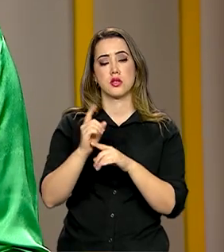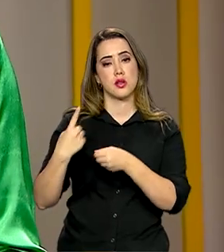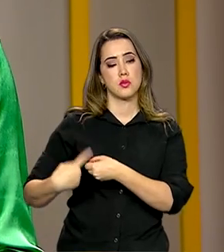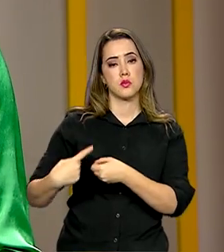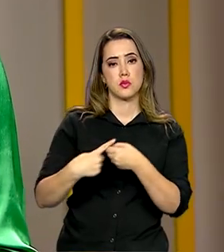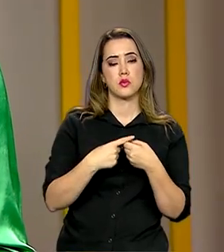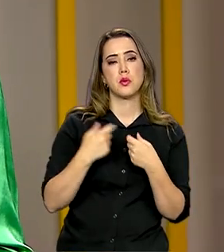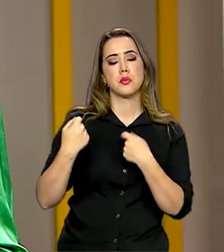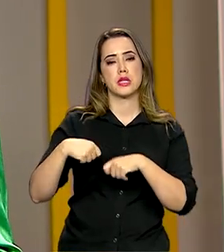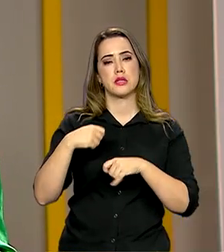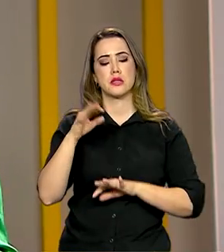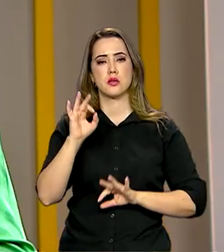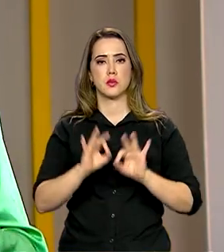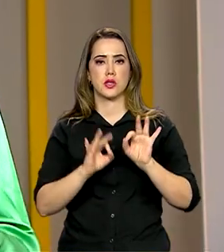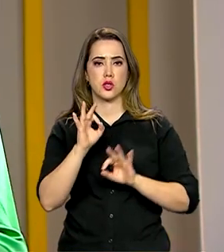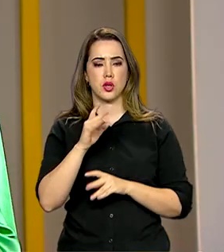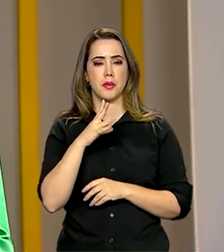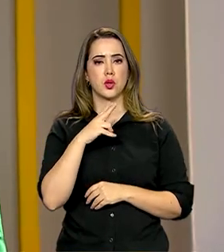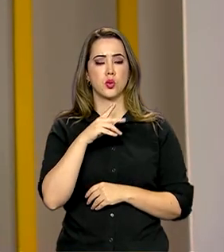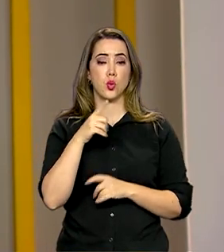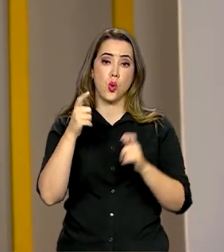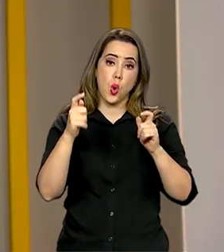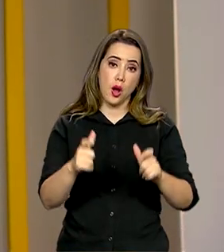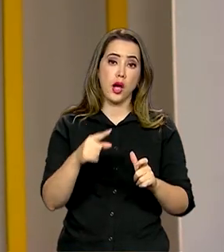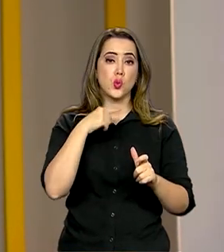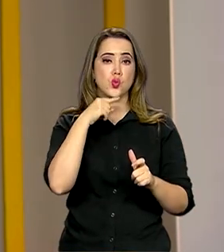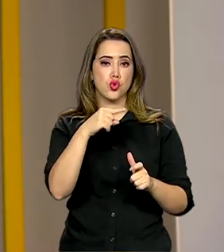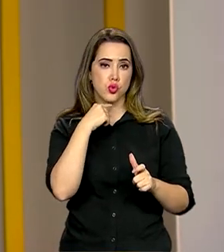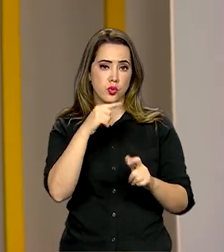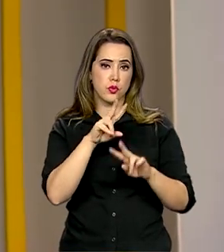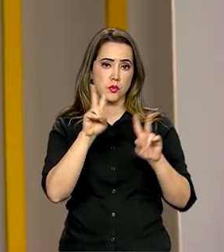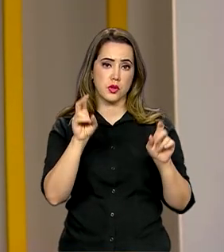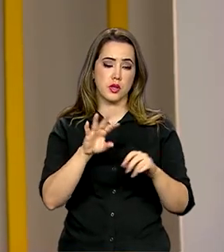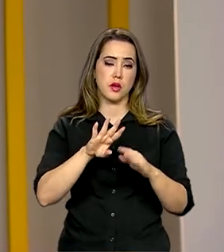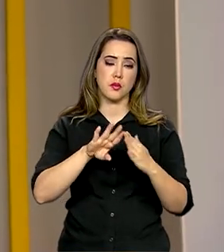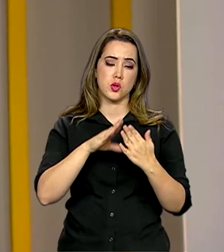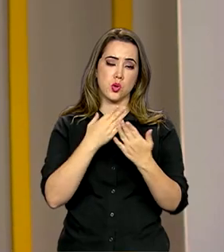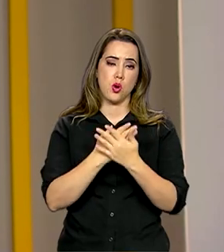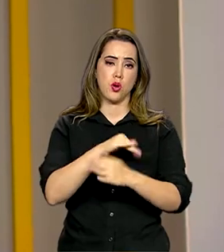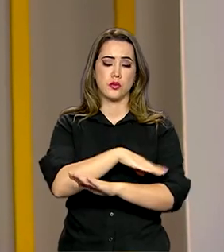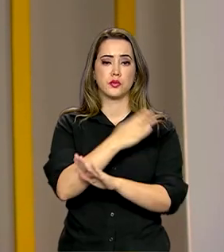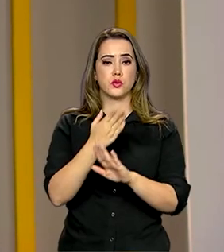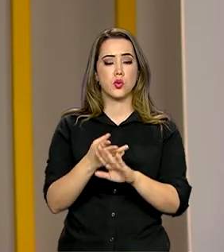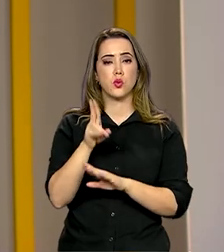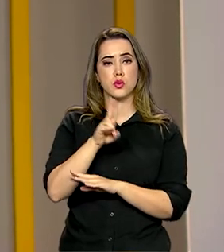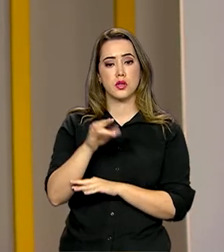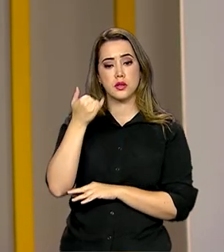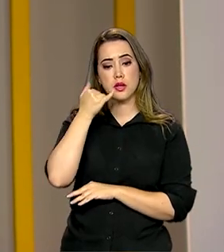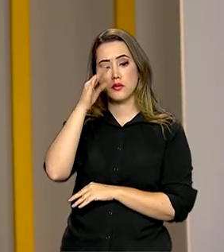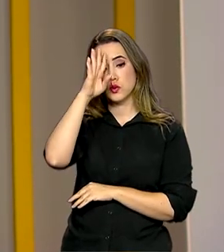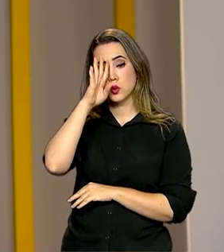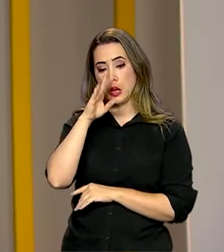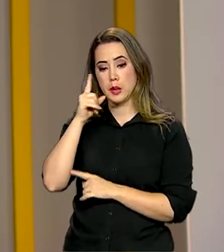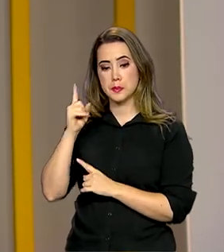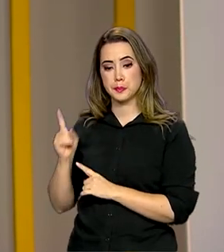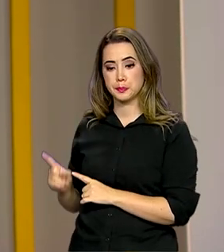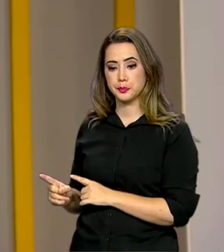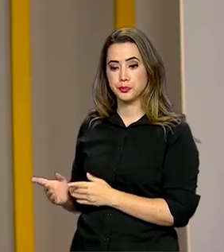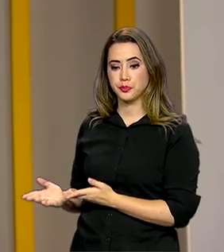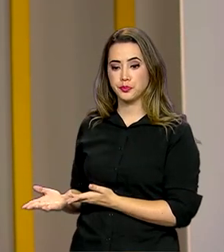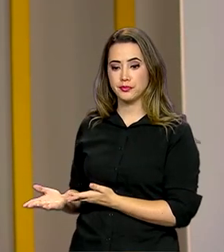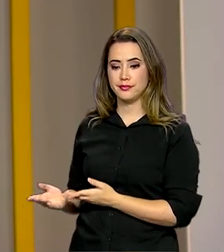vão ter um plantão de dúvidas sobre a escola em tempo integral e o atendimento é pelo telefone gratuito 0800